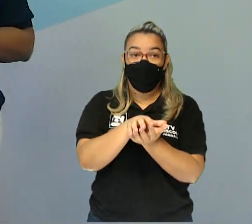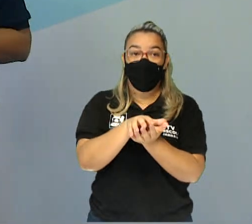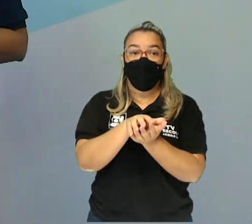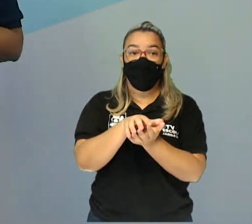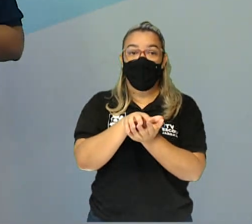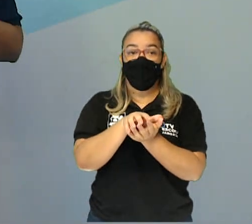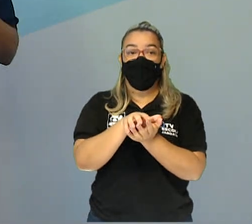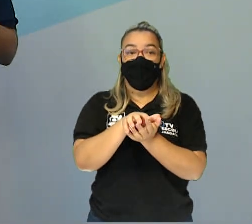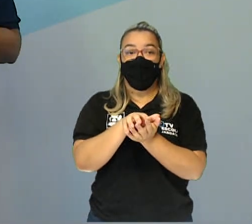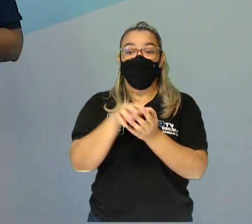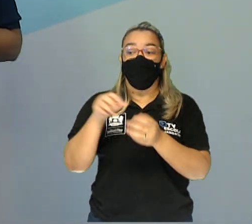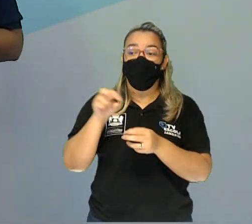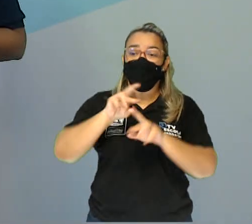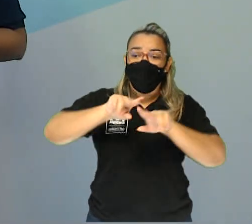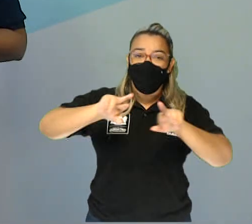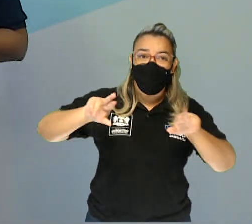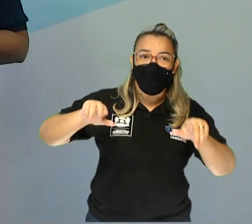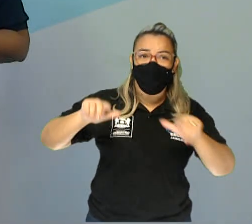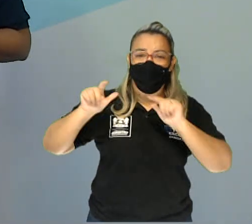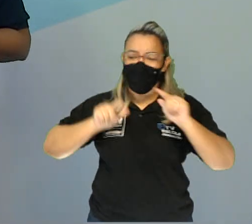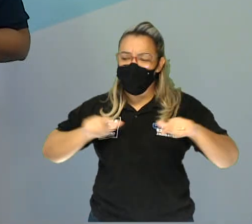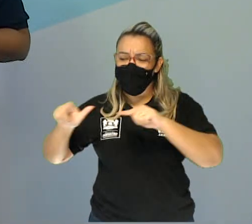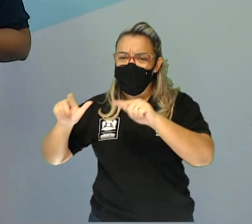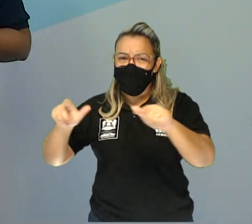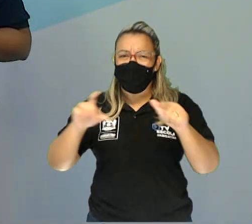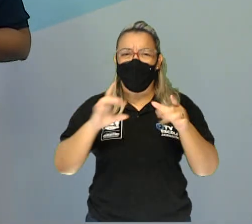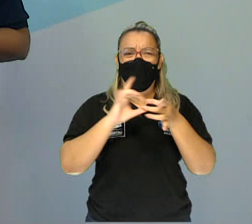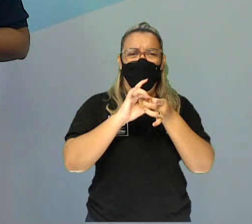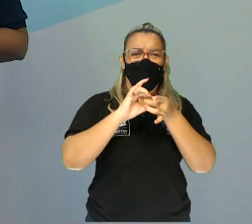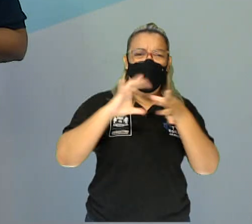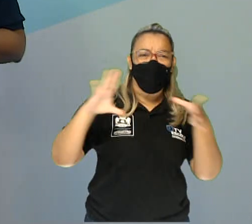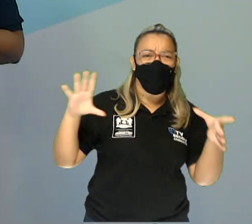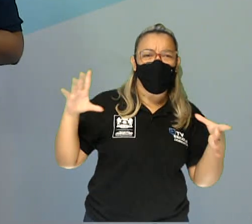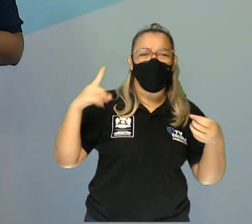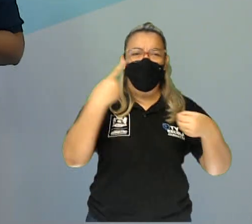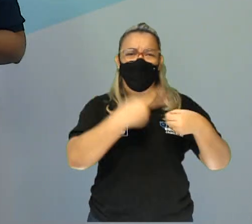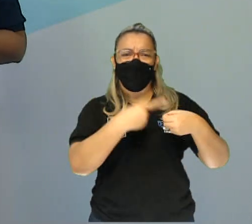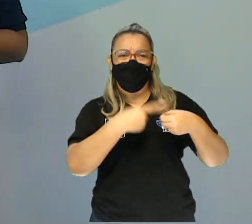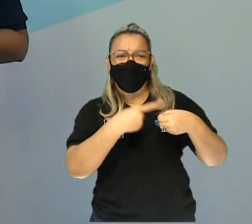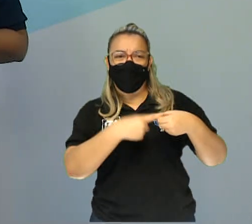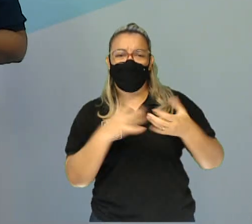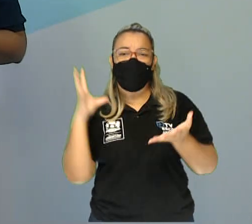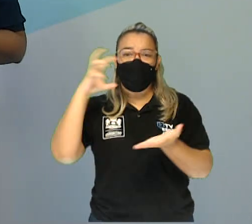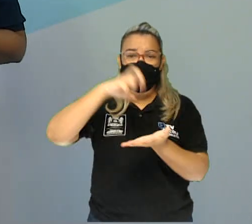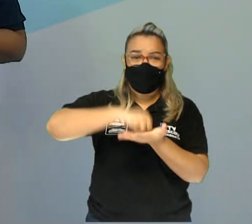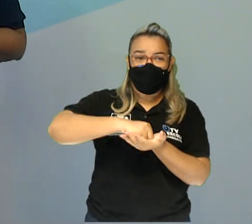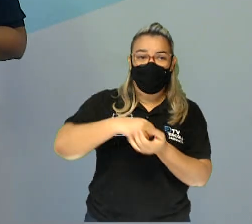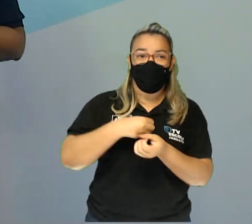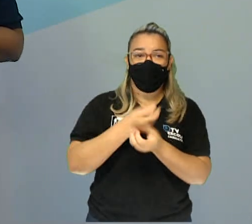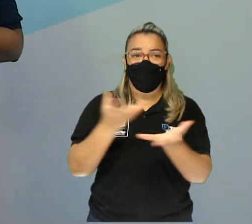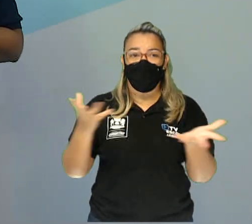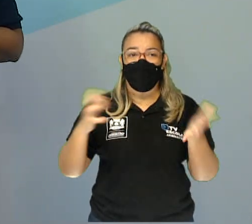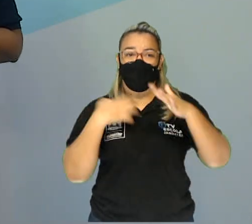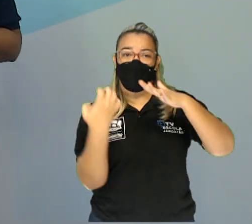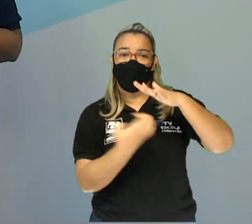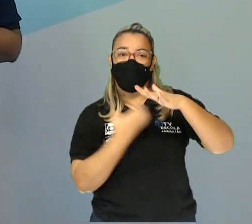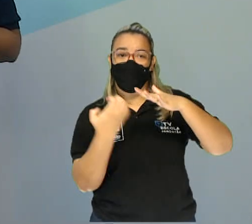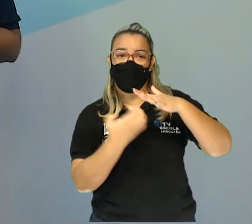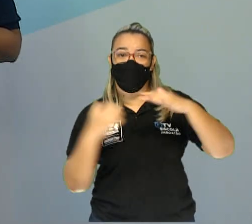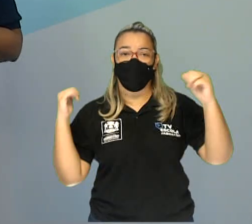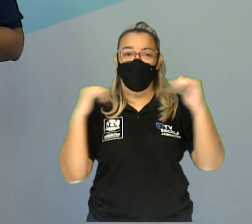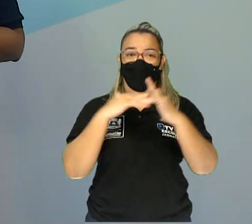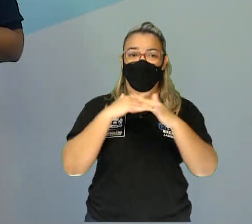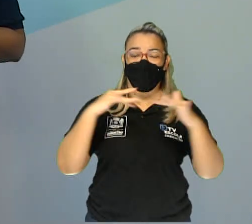E preserva extensas áreas livres, uma zona rural, centros de distribuição de grandes empresas e um movimentado